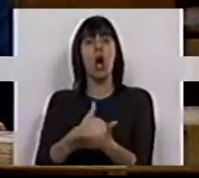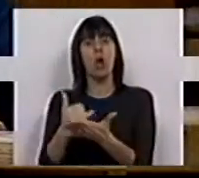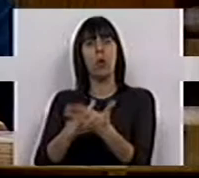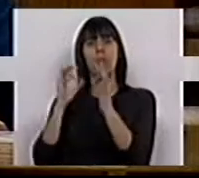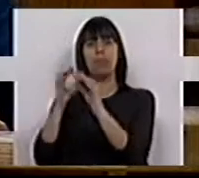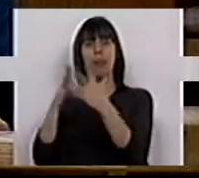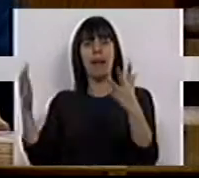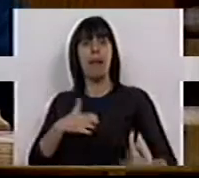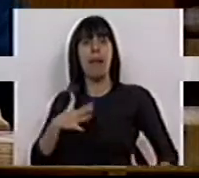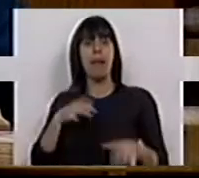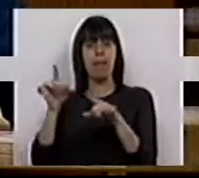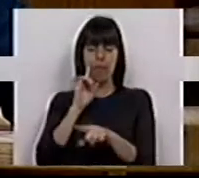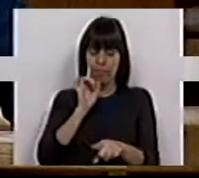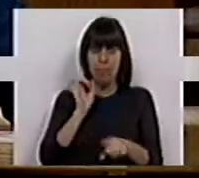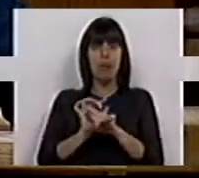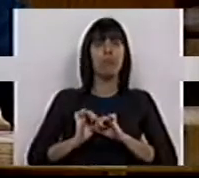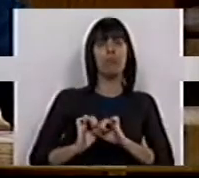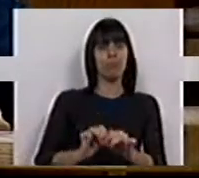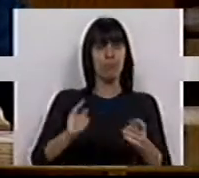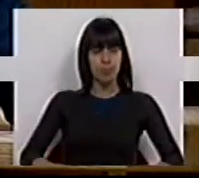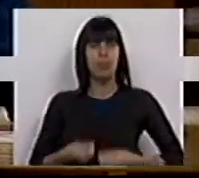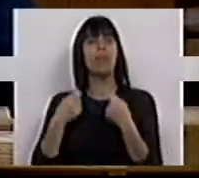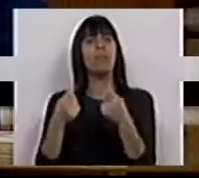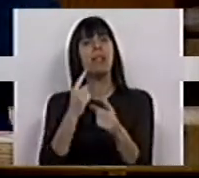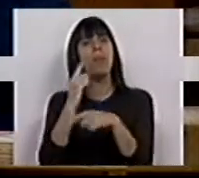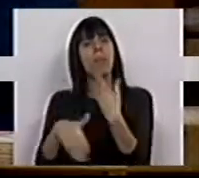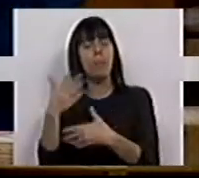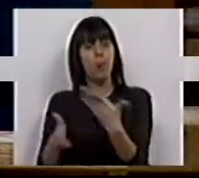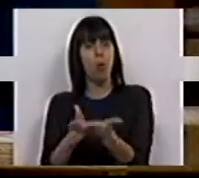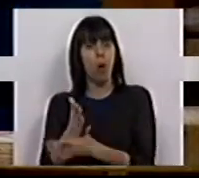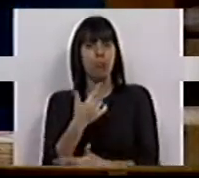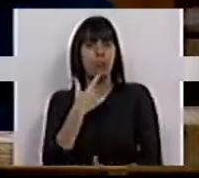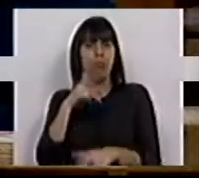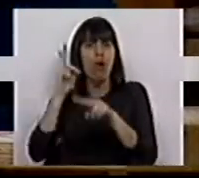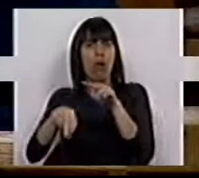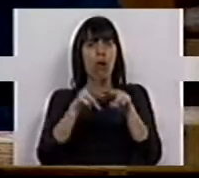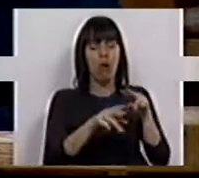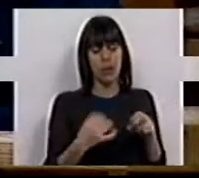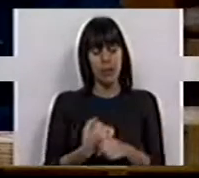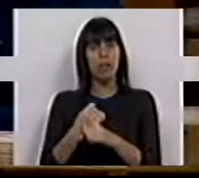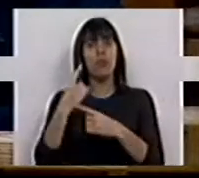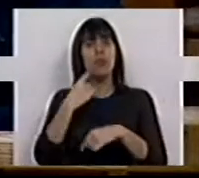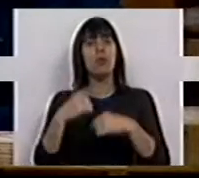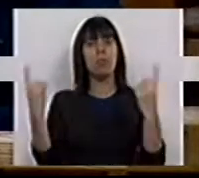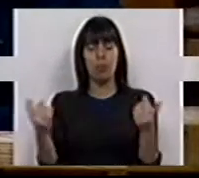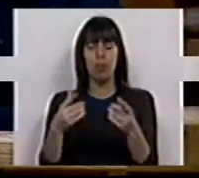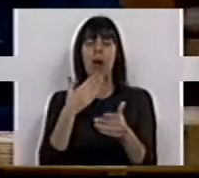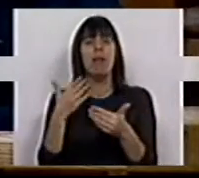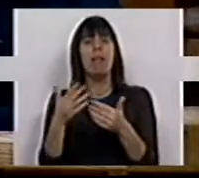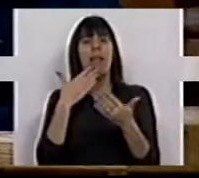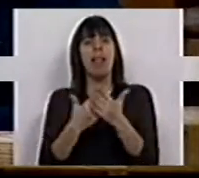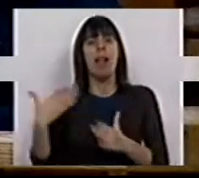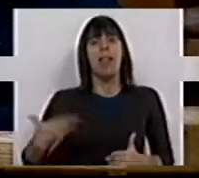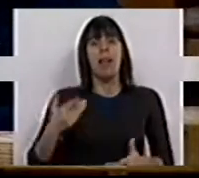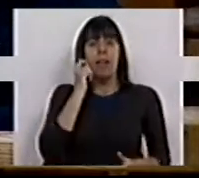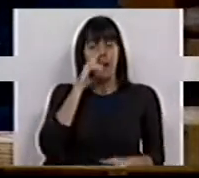das grandes empresas. A mesma aversão ao investimento, a continuidade nos brutais cortes aos serviços públicos, o enfraquecimento